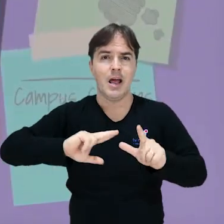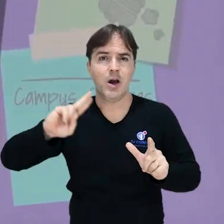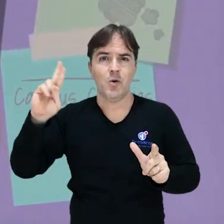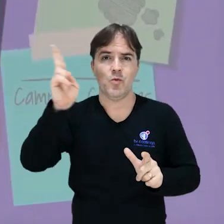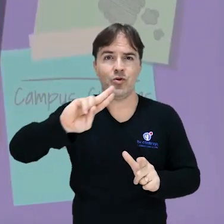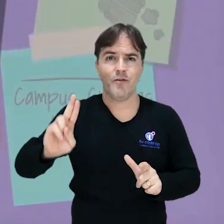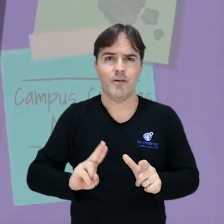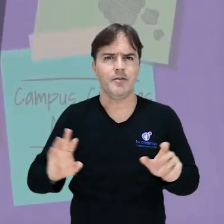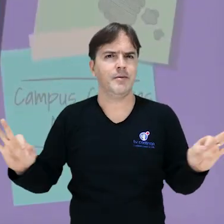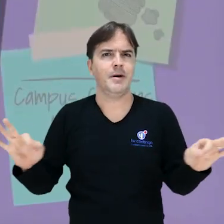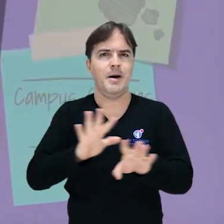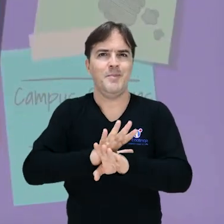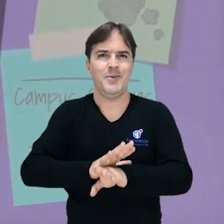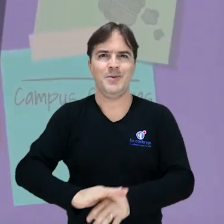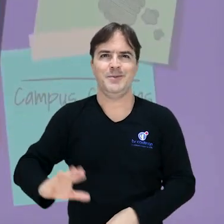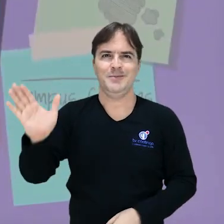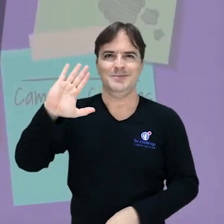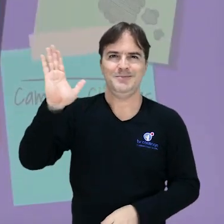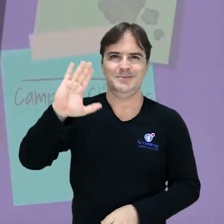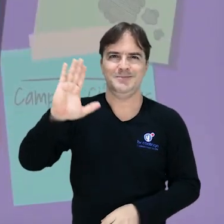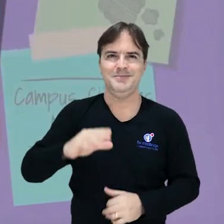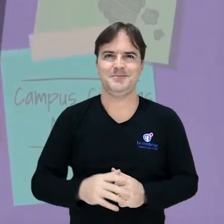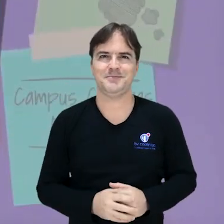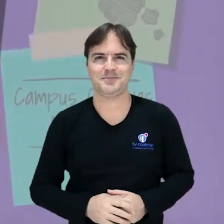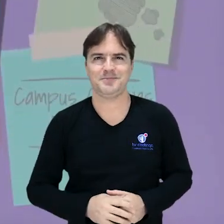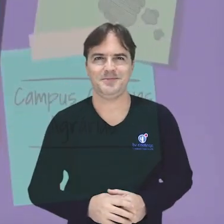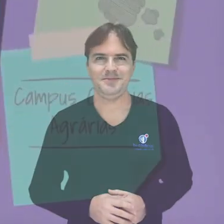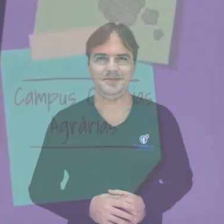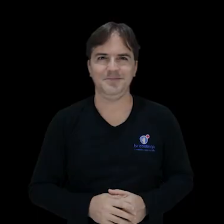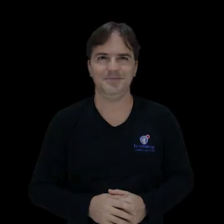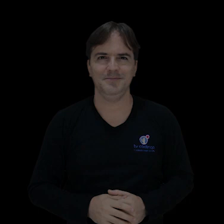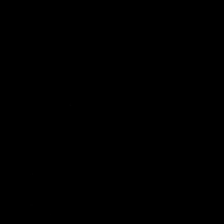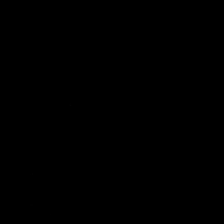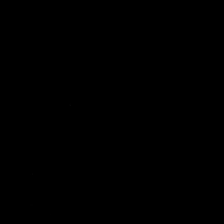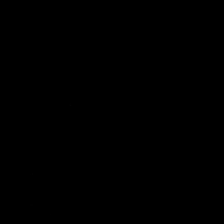edição do Se Liga Univasf fica por aqui. Até a próxima!